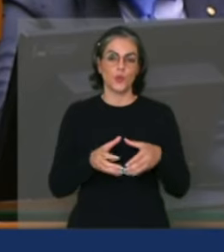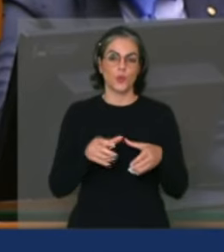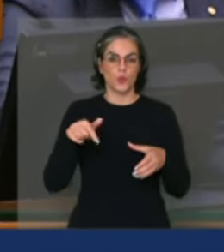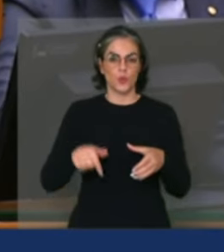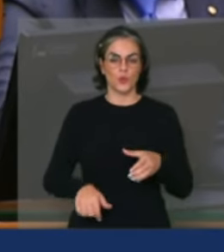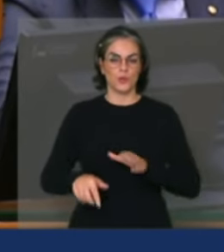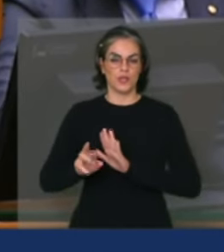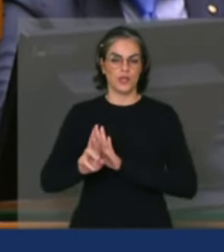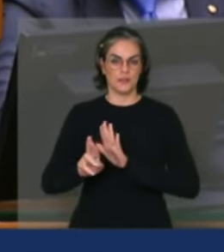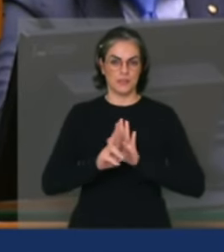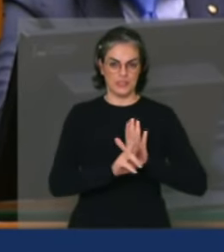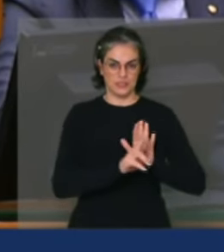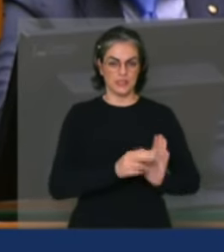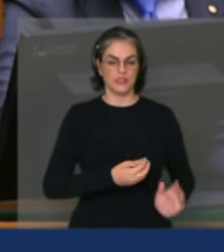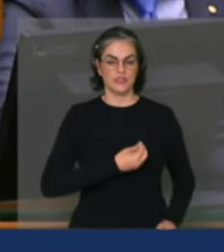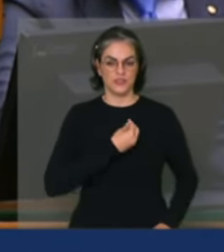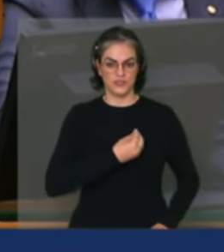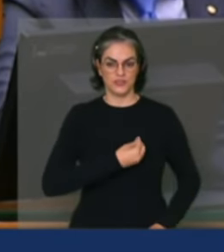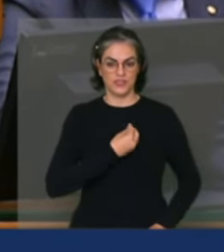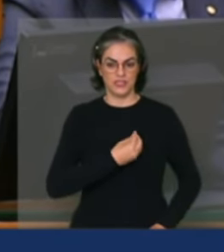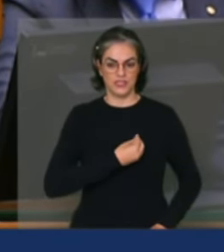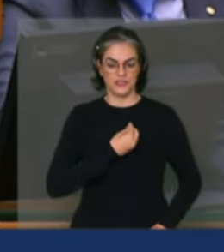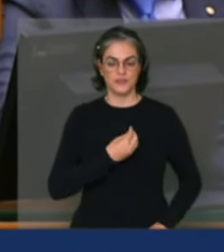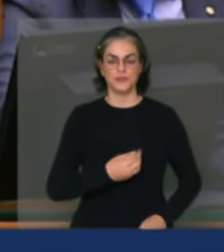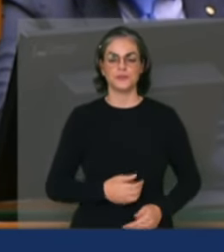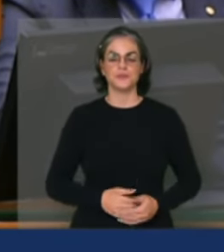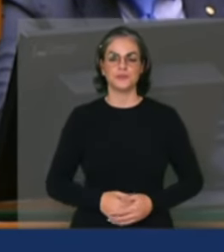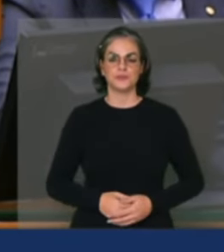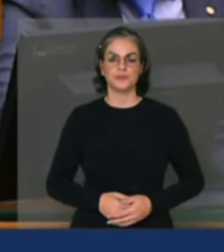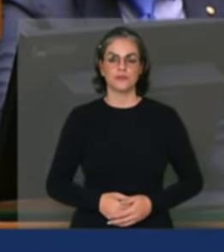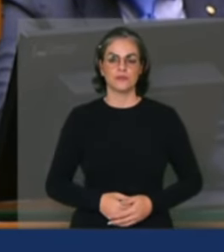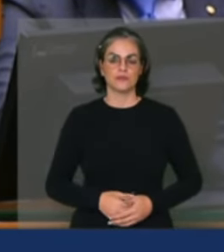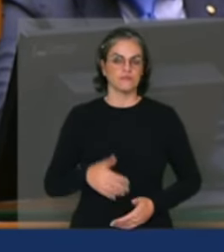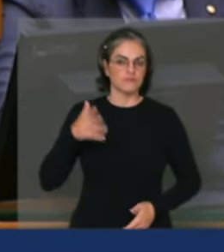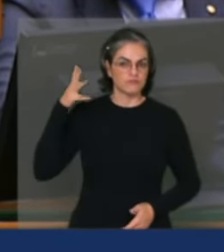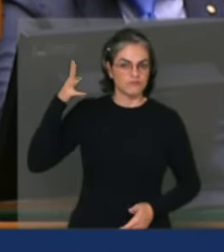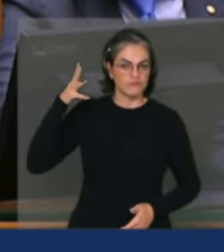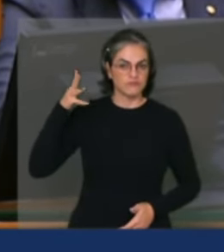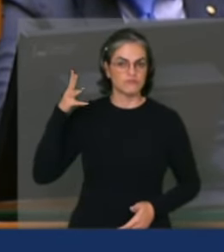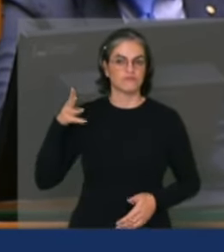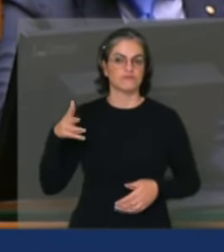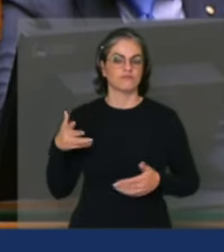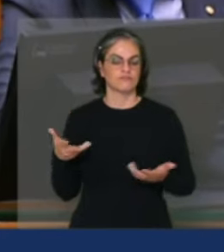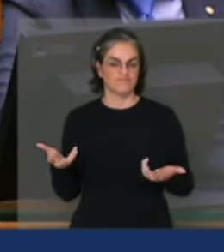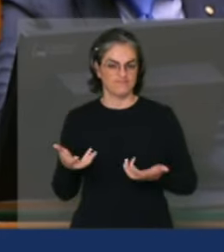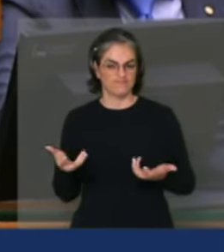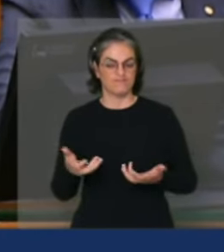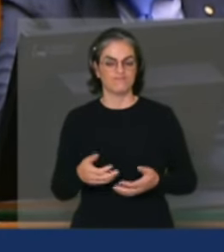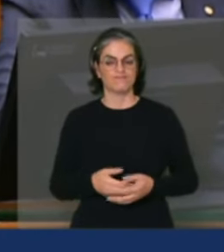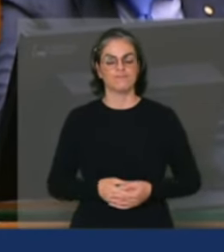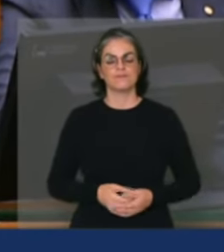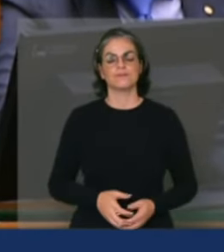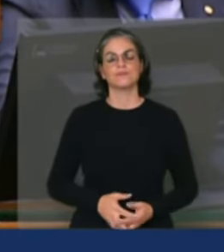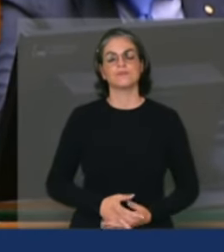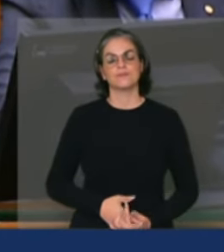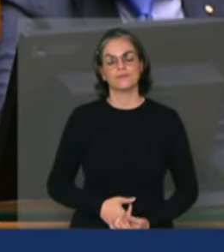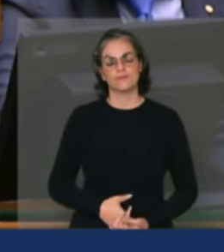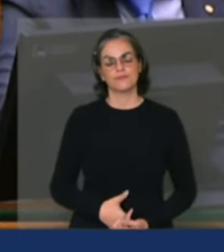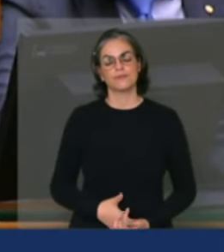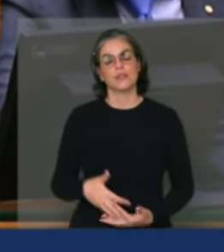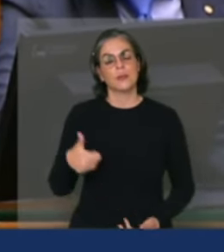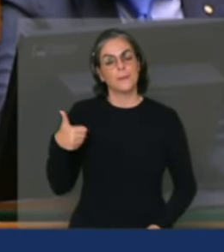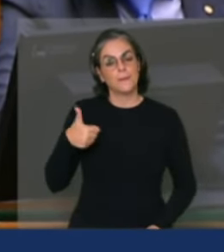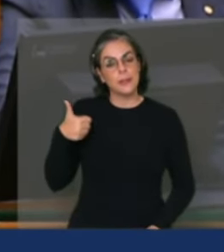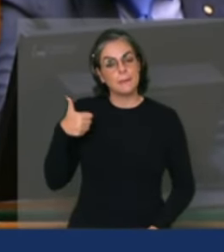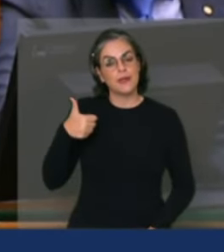instituições, movimentos inscritos para dar o seu depoimento. O primeiro a ser chamado para a sua